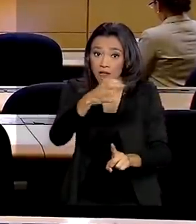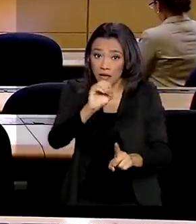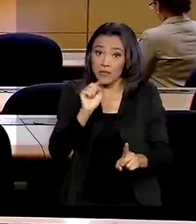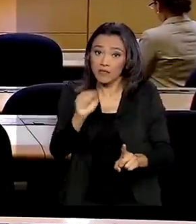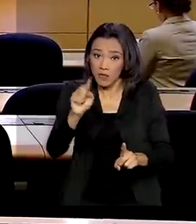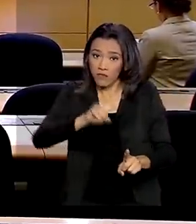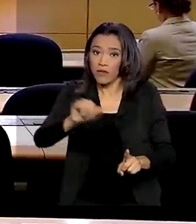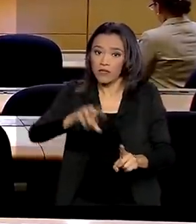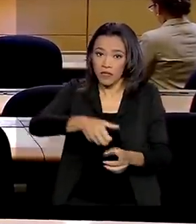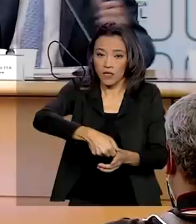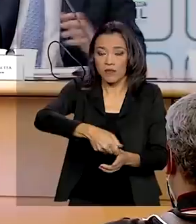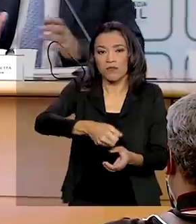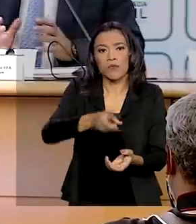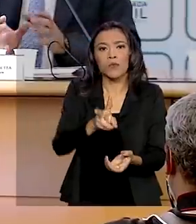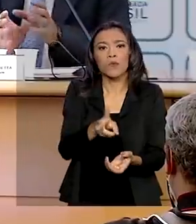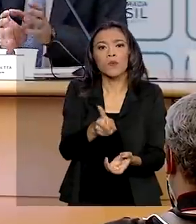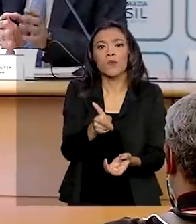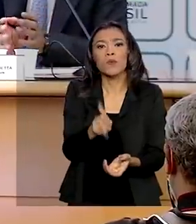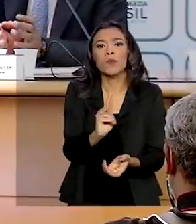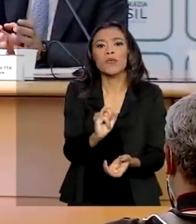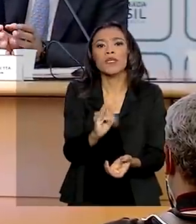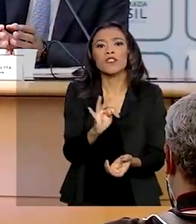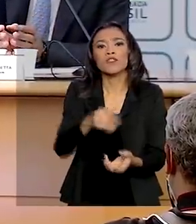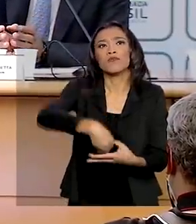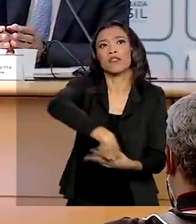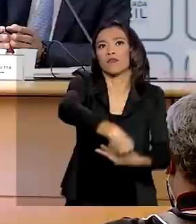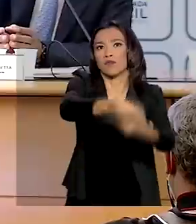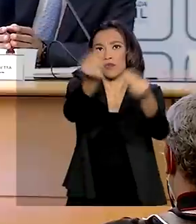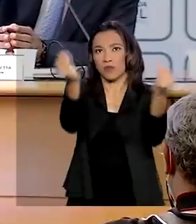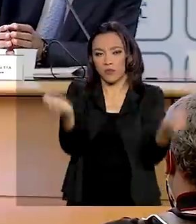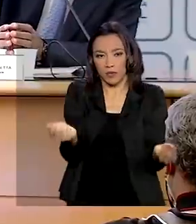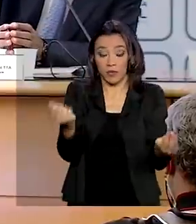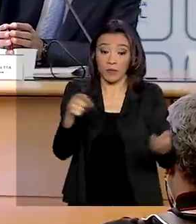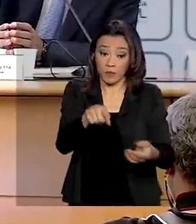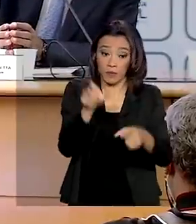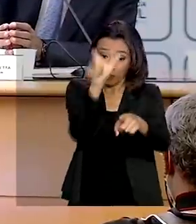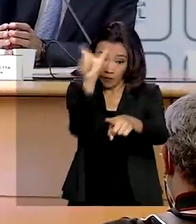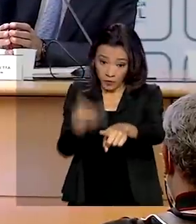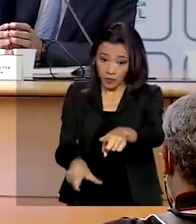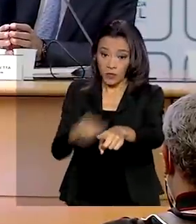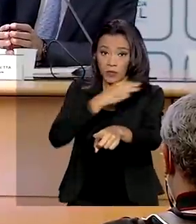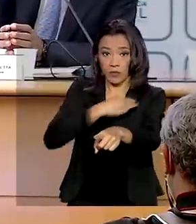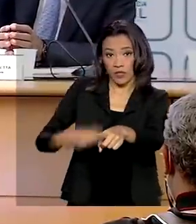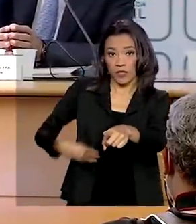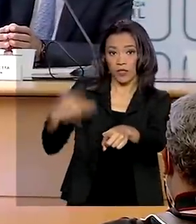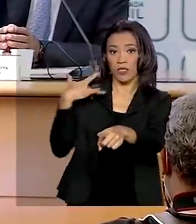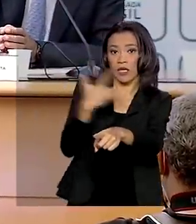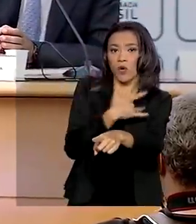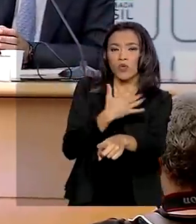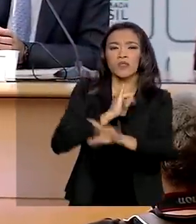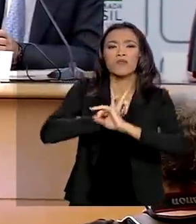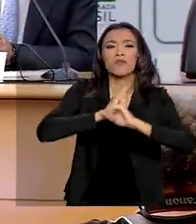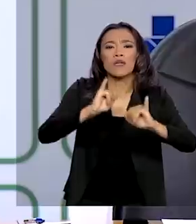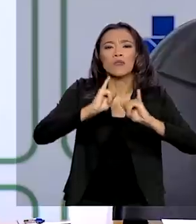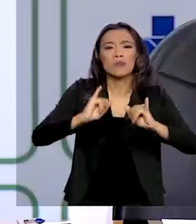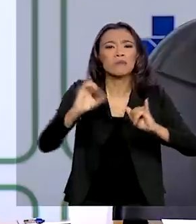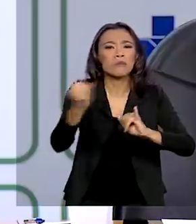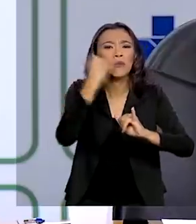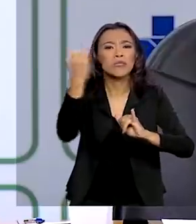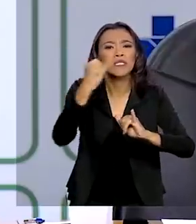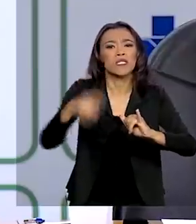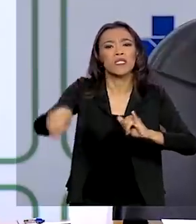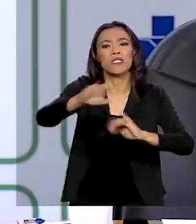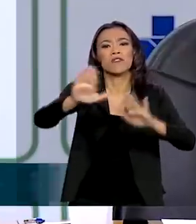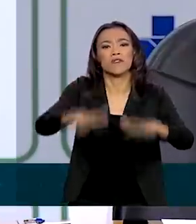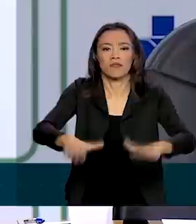Em coletiva à imprensa, o ministro da Saúde, Luiz Henrique Mandetta, reforçou a importância do isolamento domiciliar. Nesse